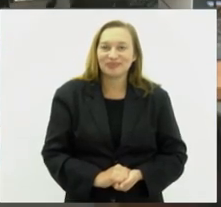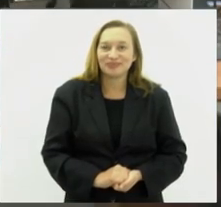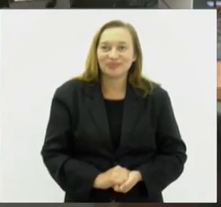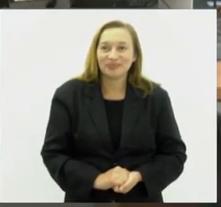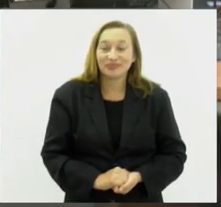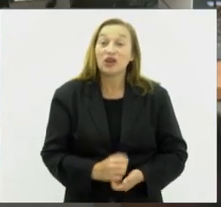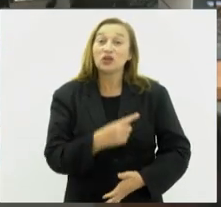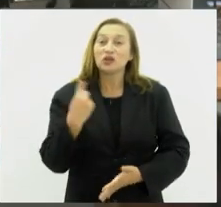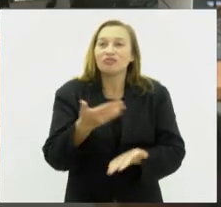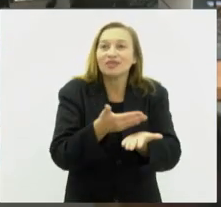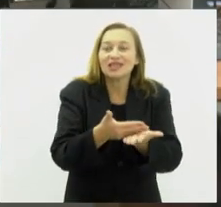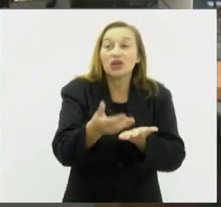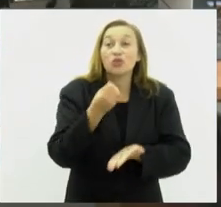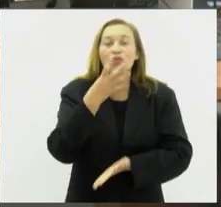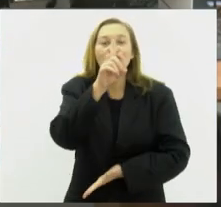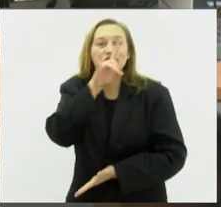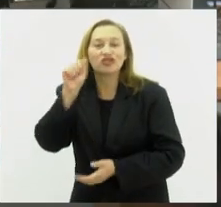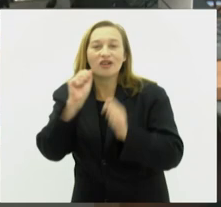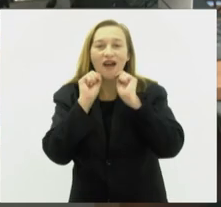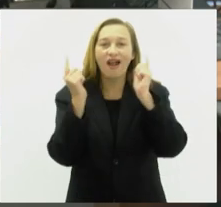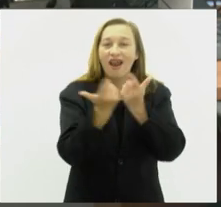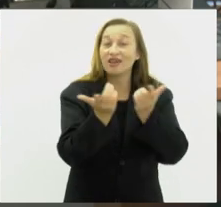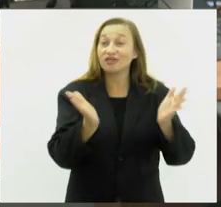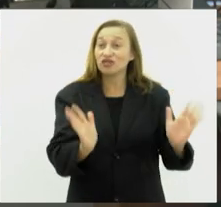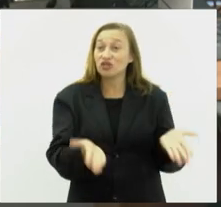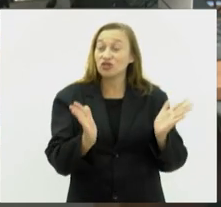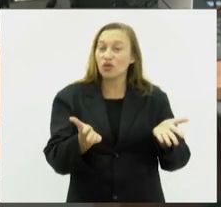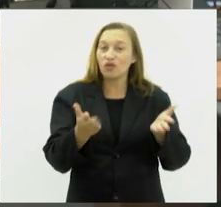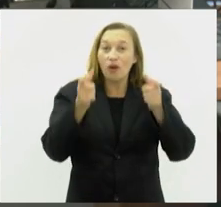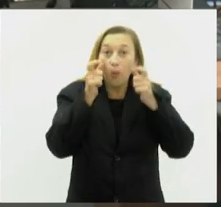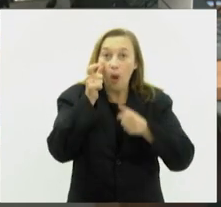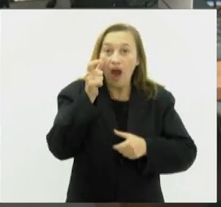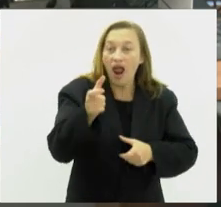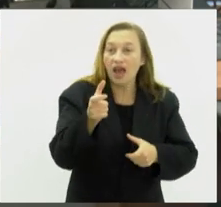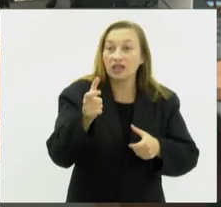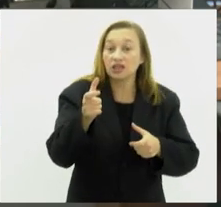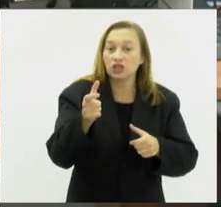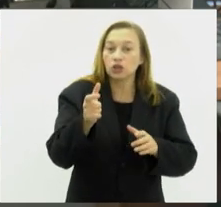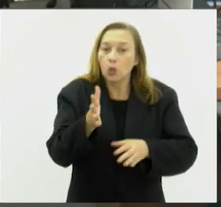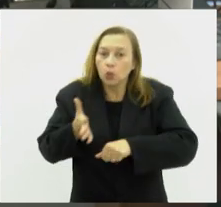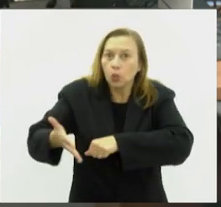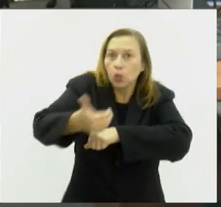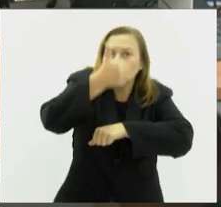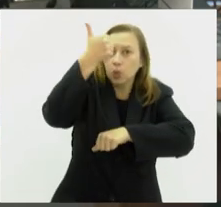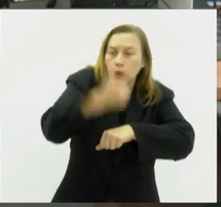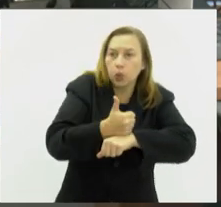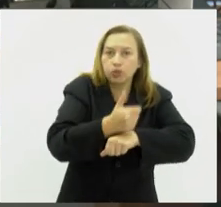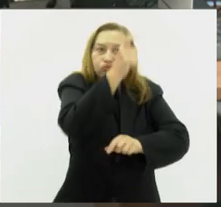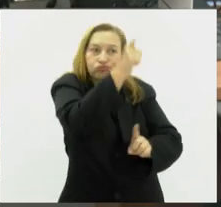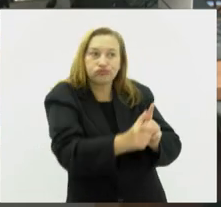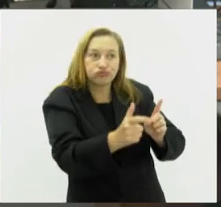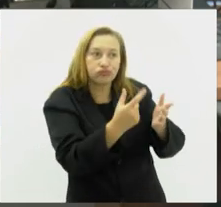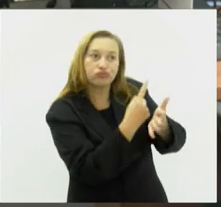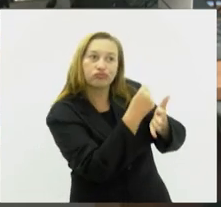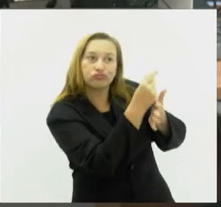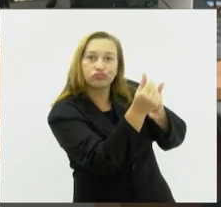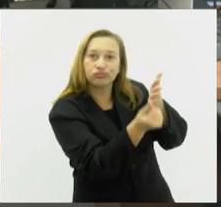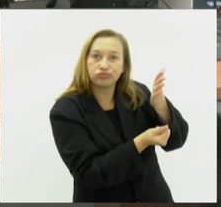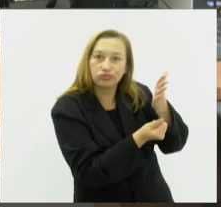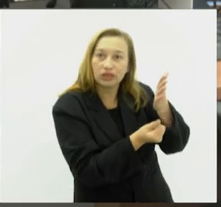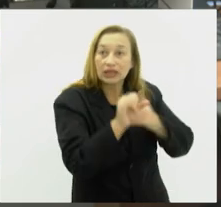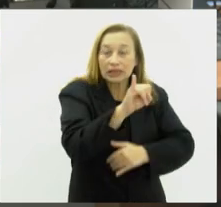Nós iniciamos o Bom Dia Alerj de hoje fazendo um alerta sobre golpes aplicados em beneficiários do INSS.